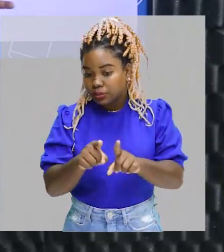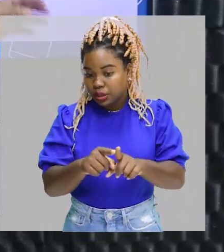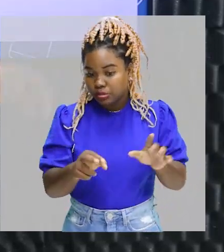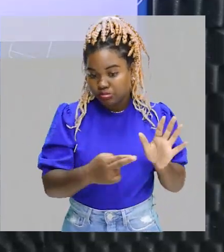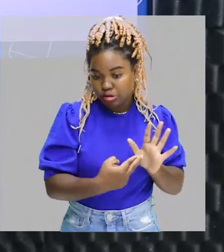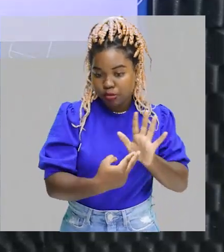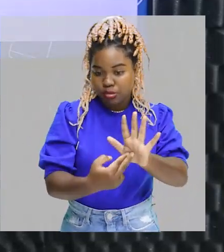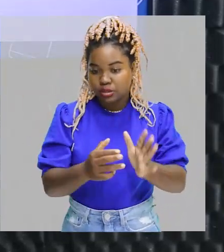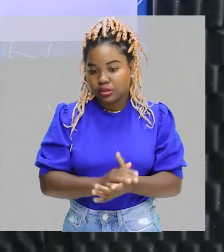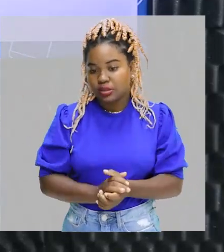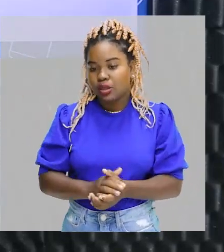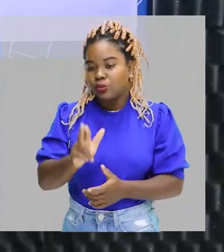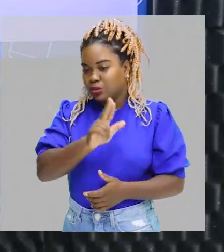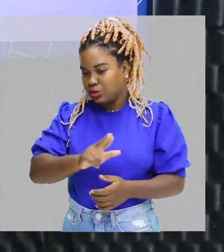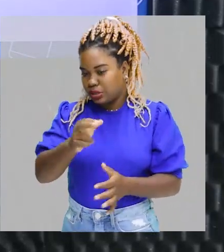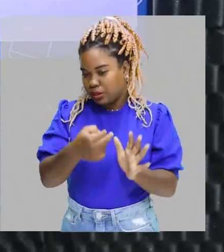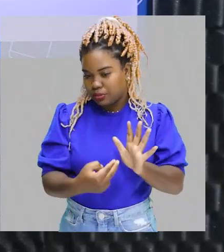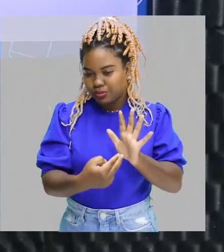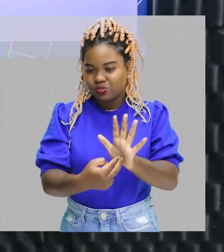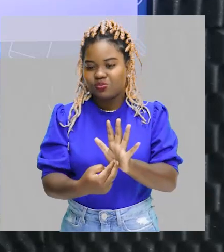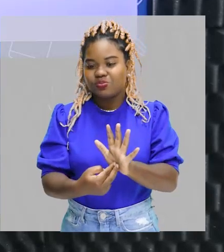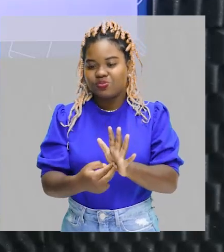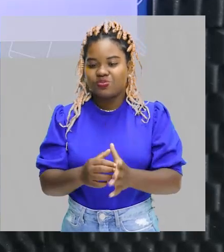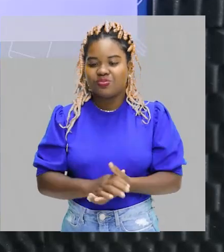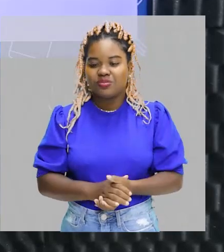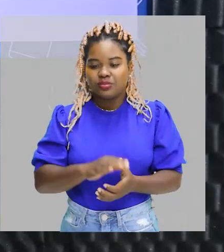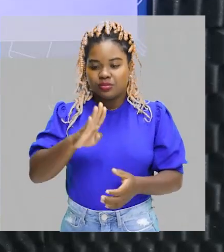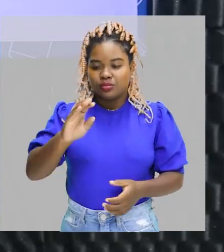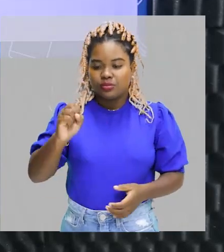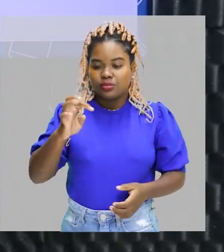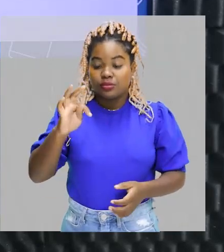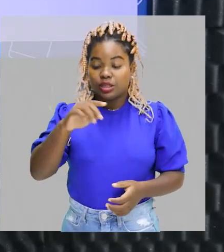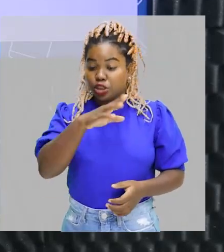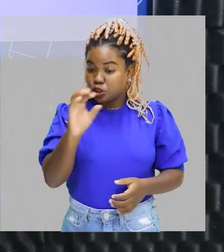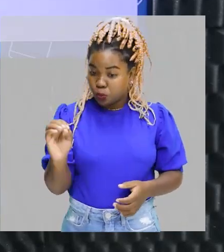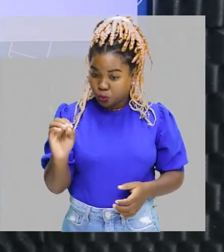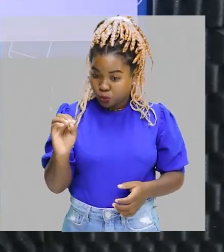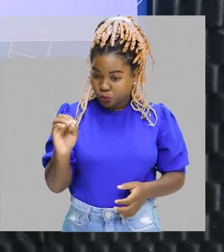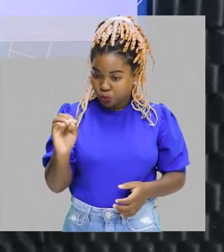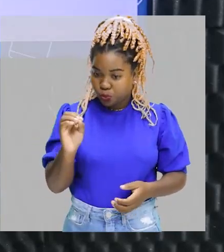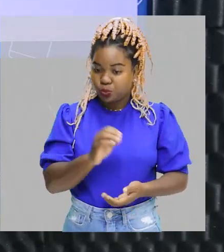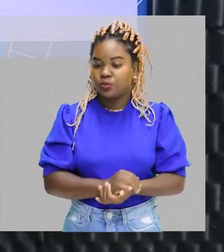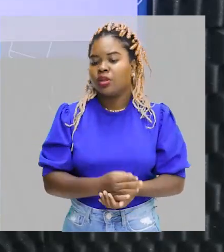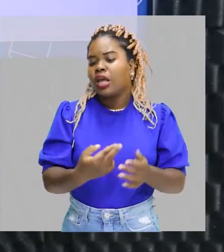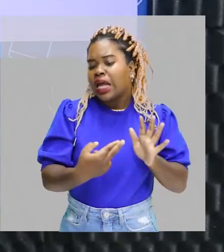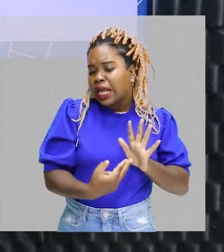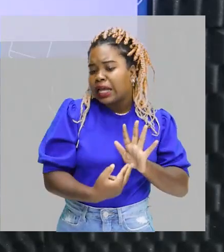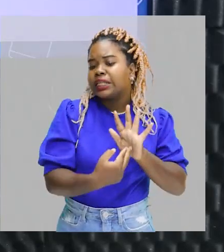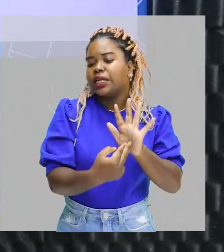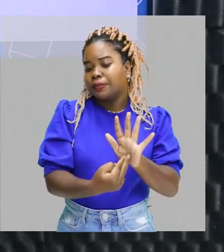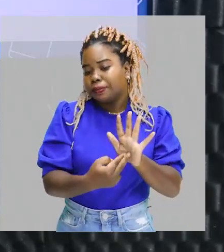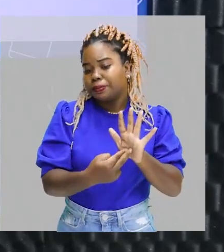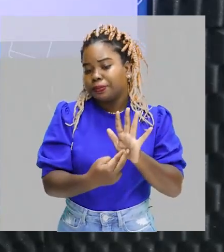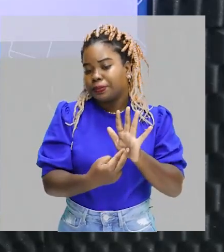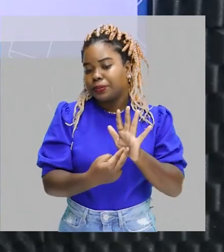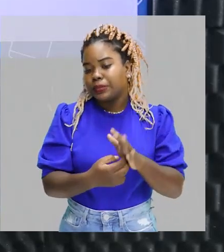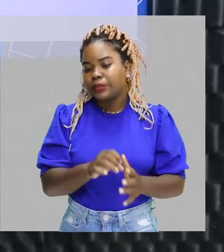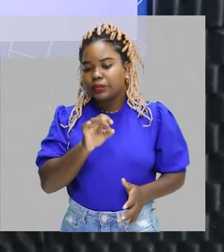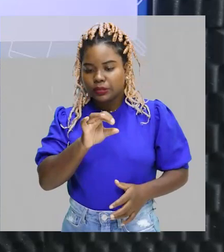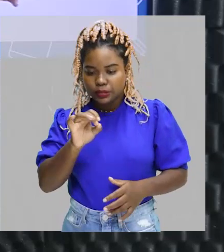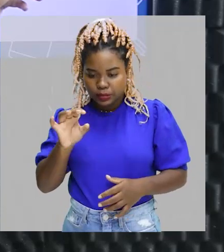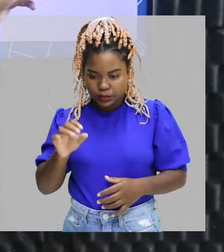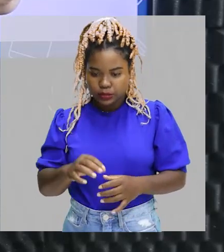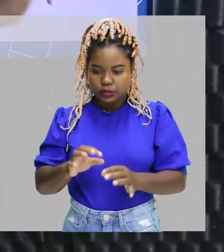utilizando o modelo, a representação de bastão, ok? Nessa representação, cada